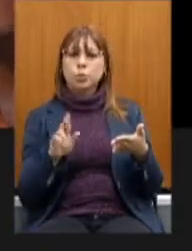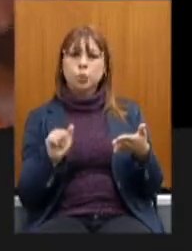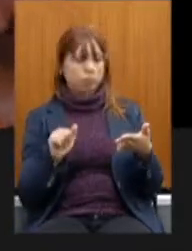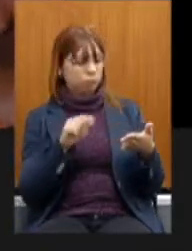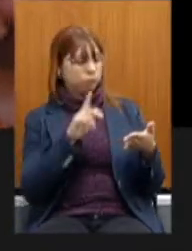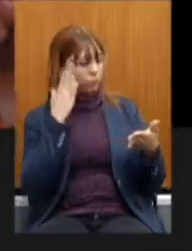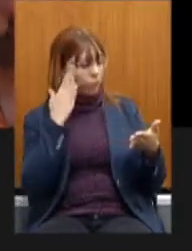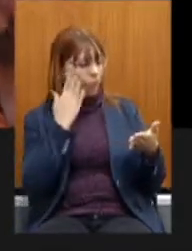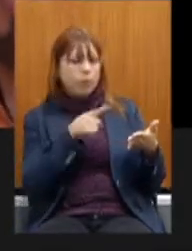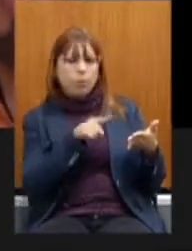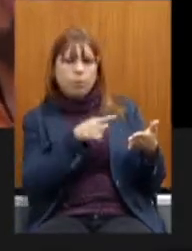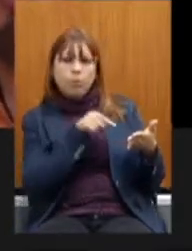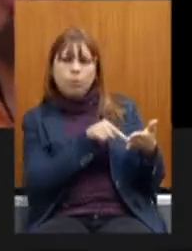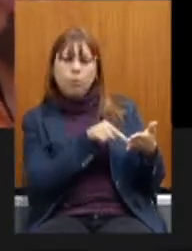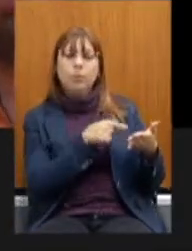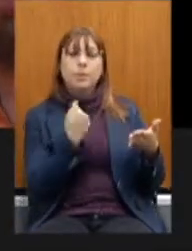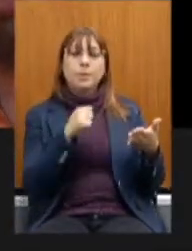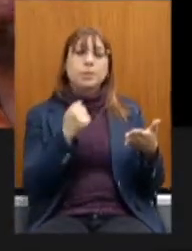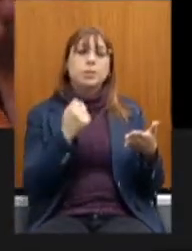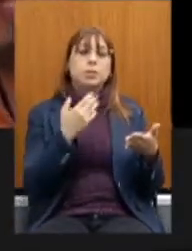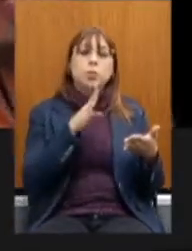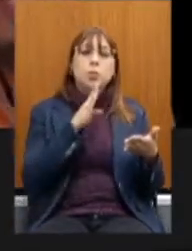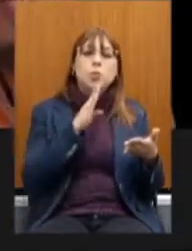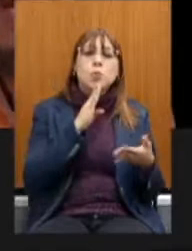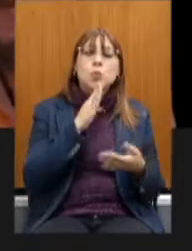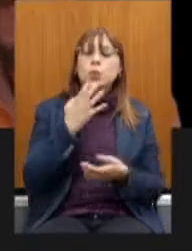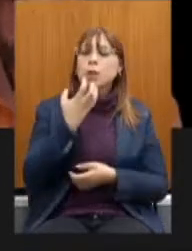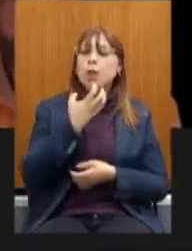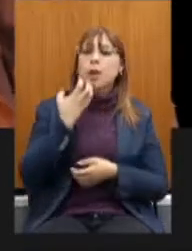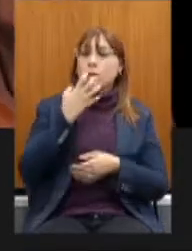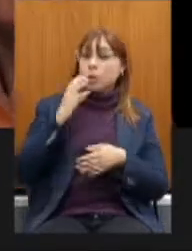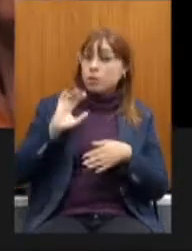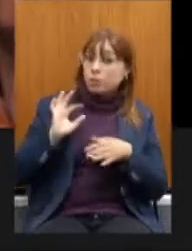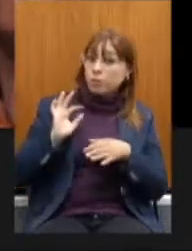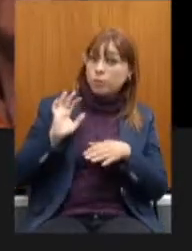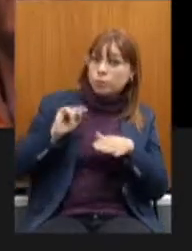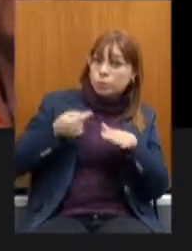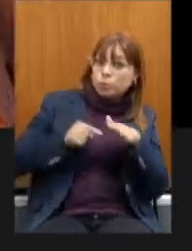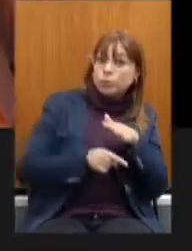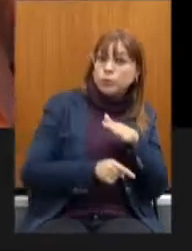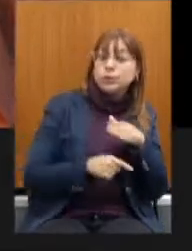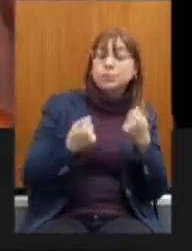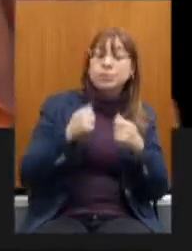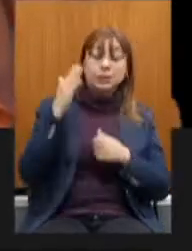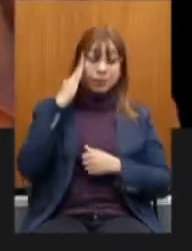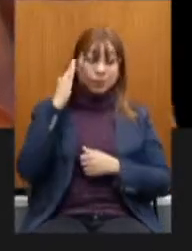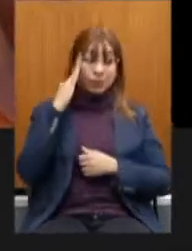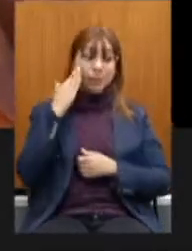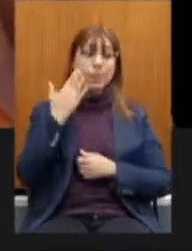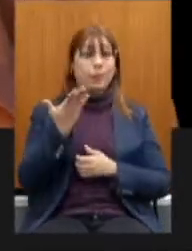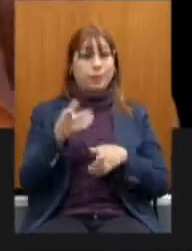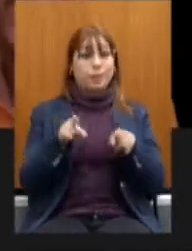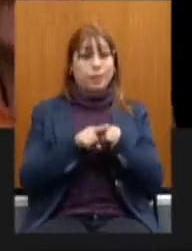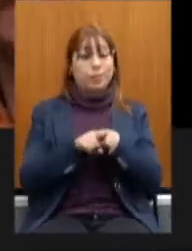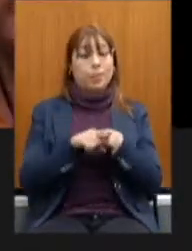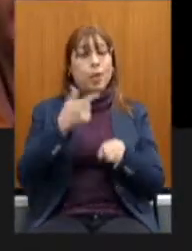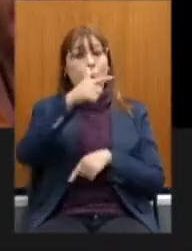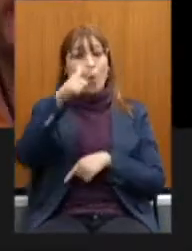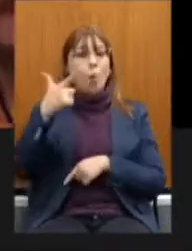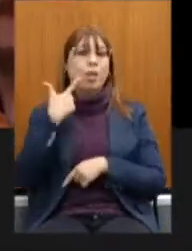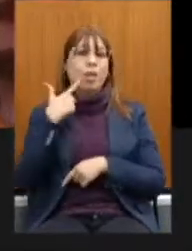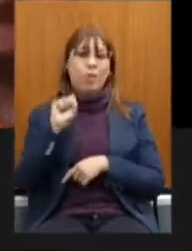um estudo de canto do canto erudito tem que ser avançado e tem que fazer leitura em diferentes línguas. Pode passar?